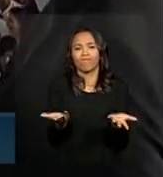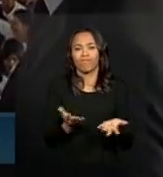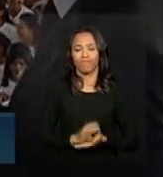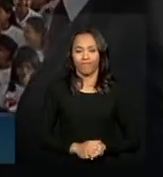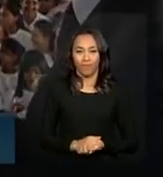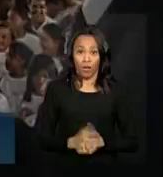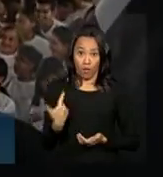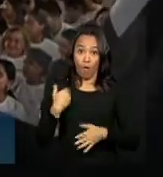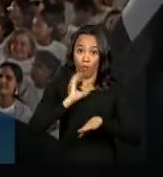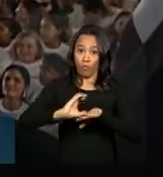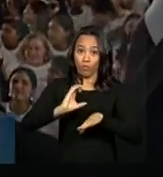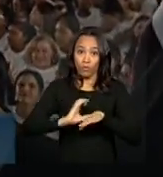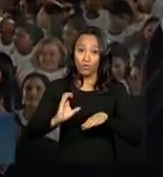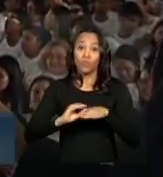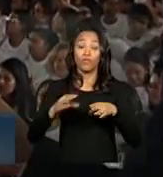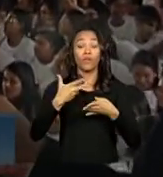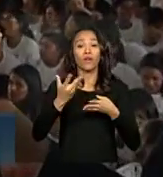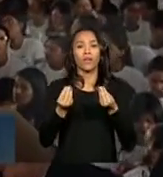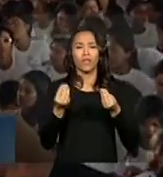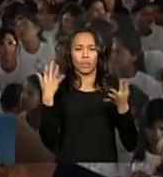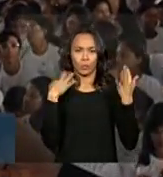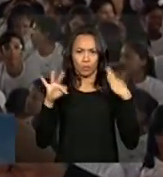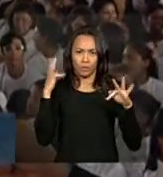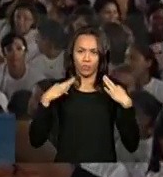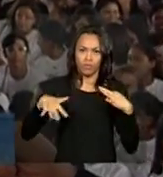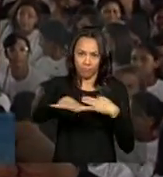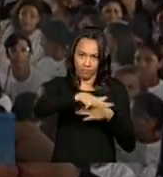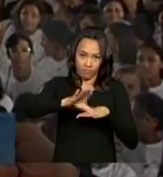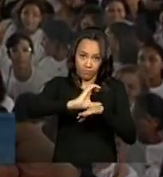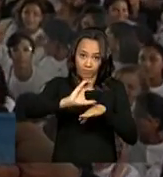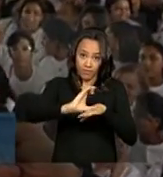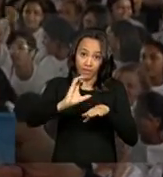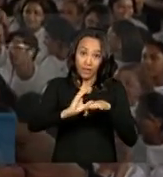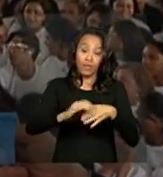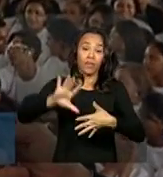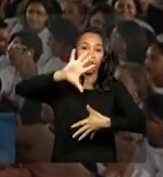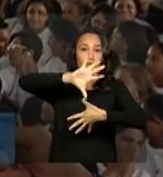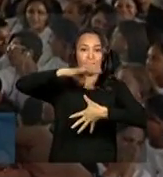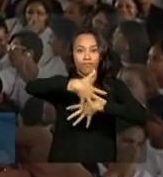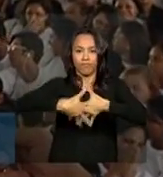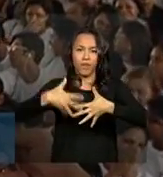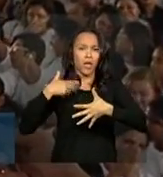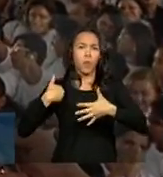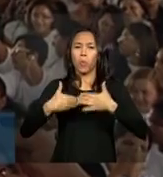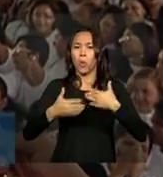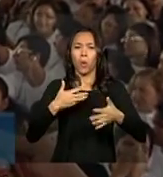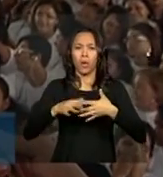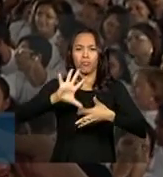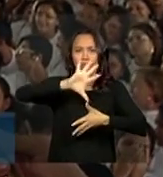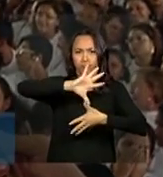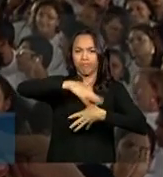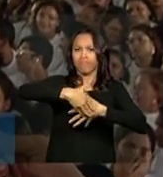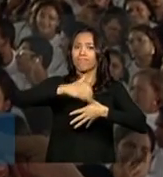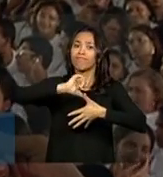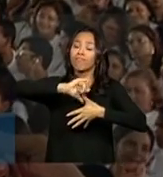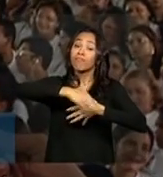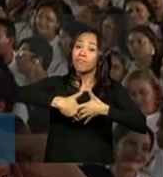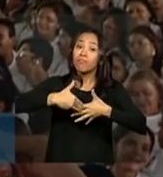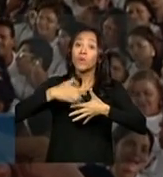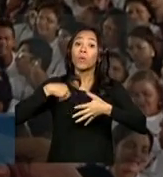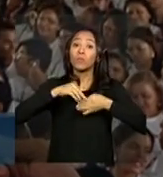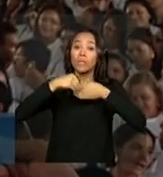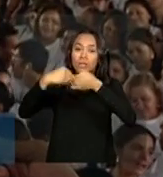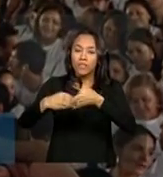O curso foi de guia de turismo, onde ele abrange a América Latina. Posso atuar em toda a América Latina como guia